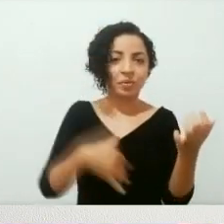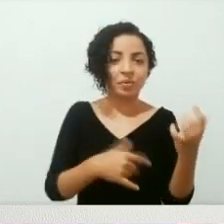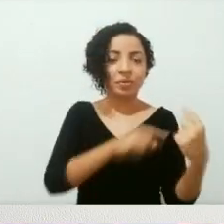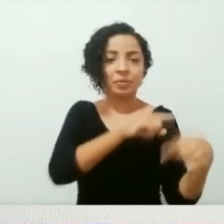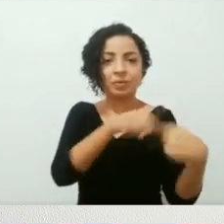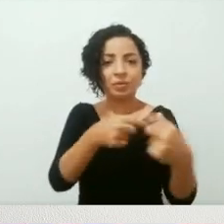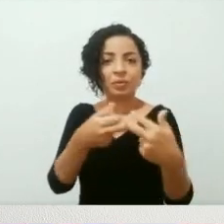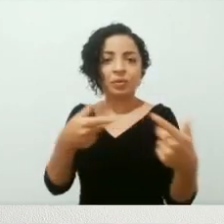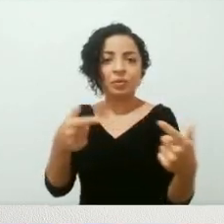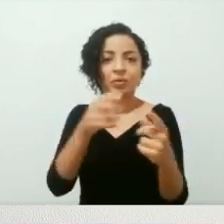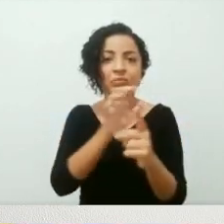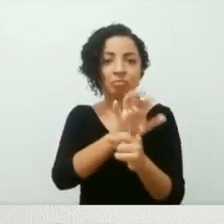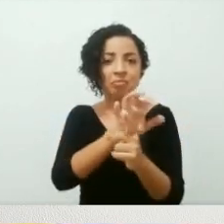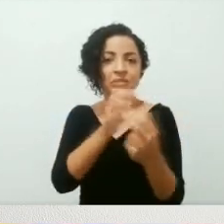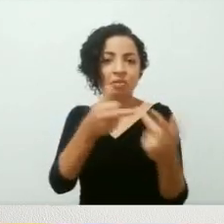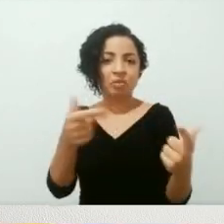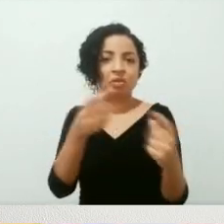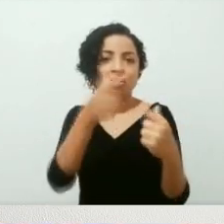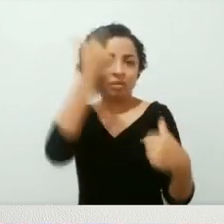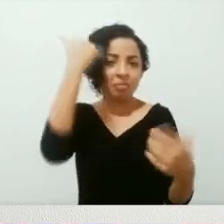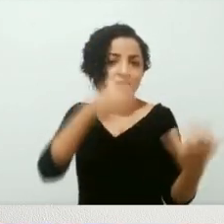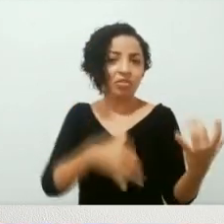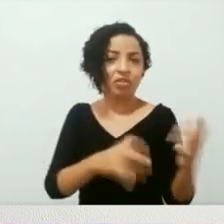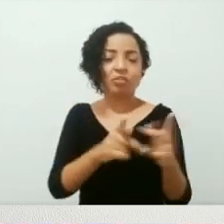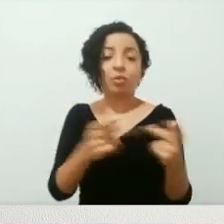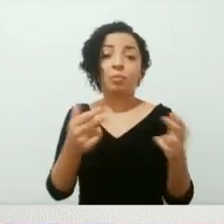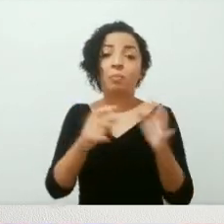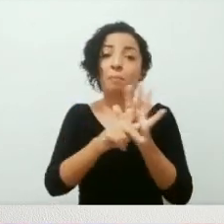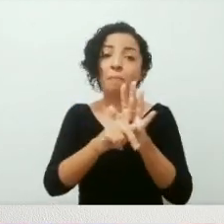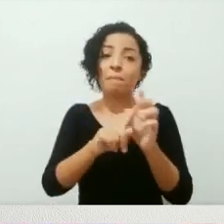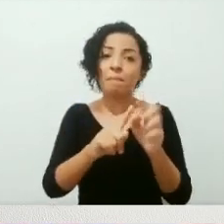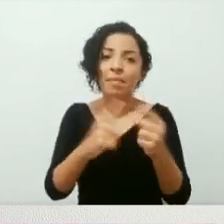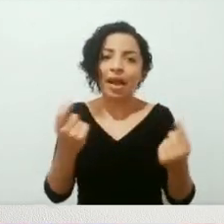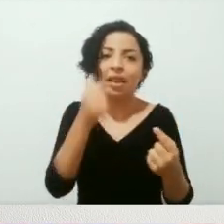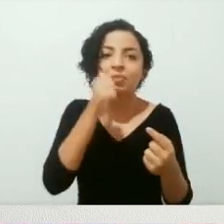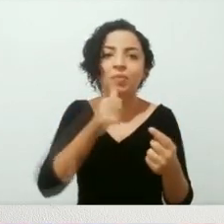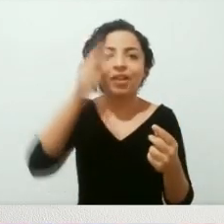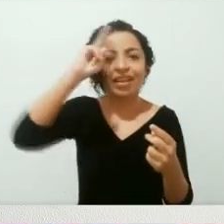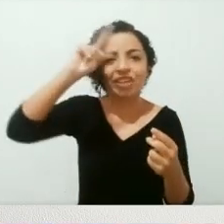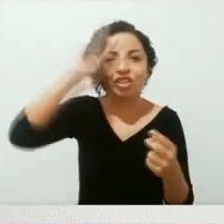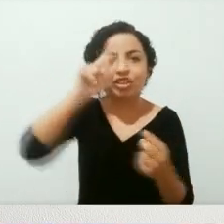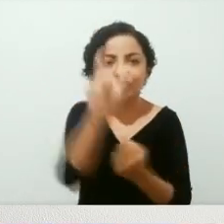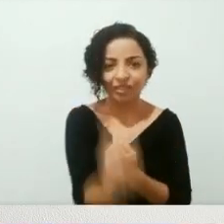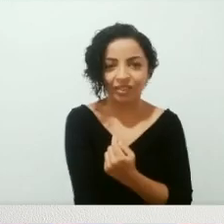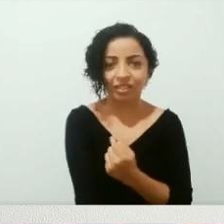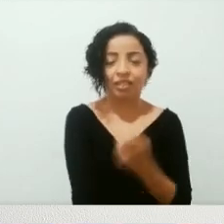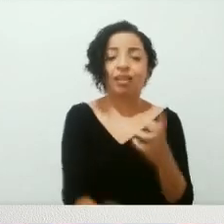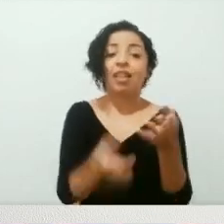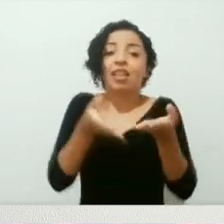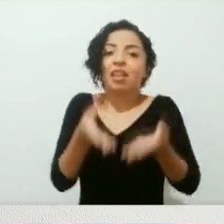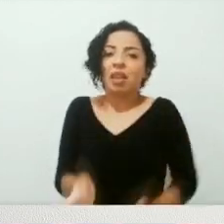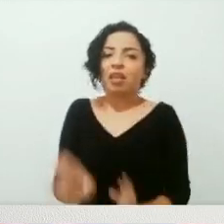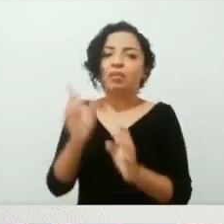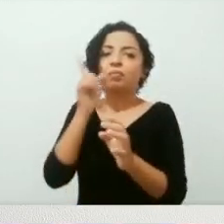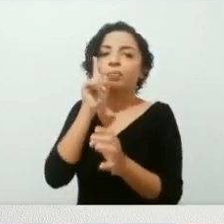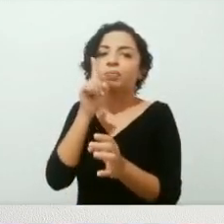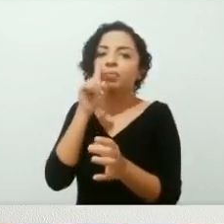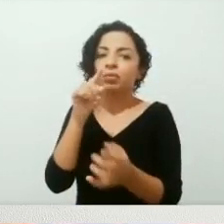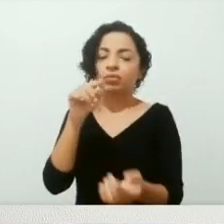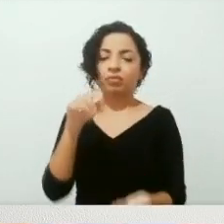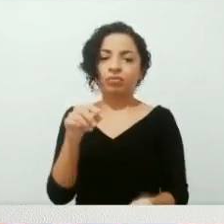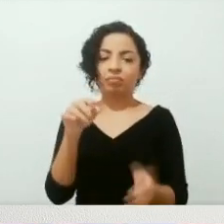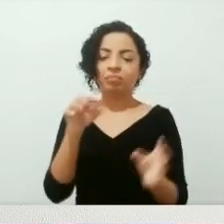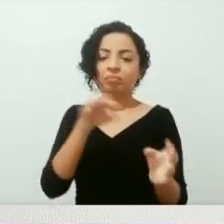americana, e ela vai contando em pequenos capítulos, como se fossem